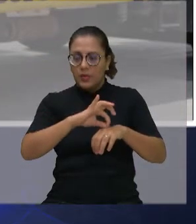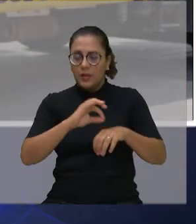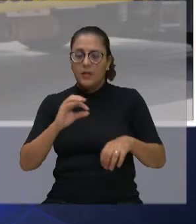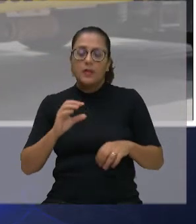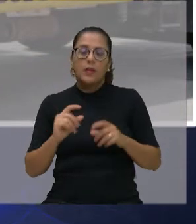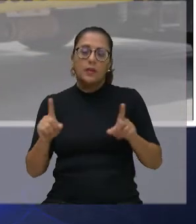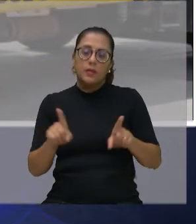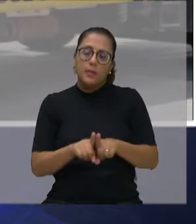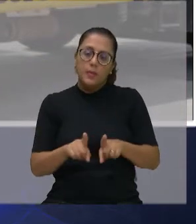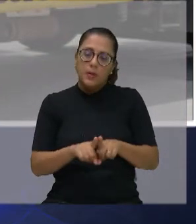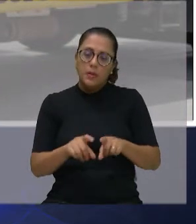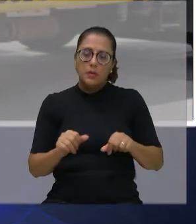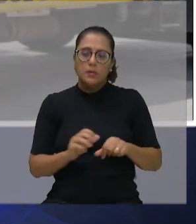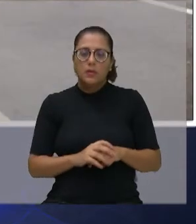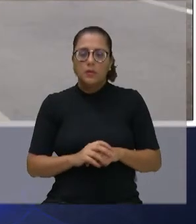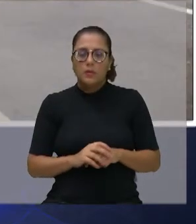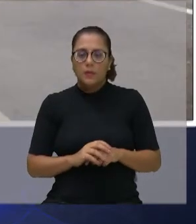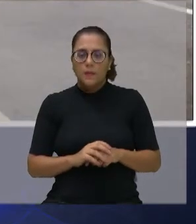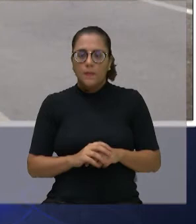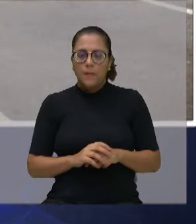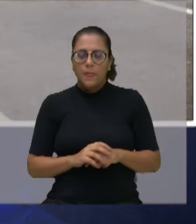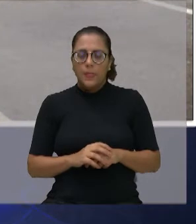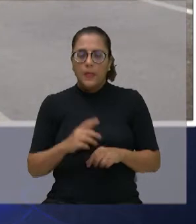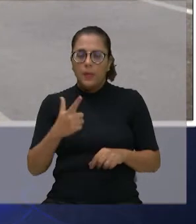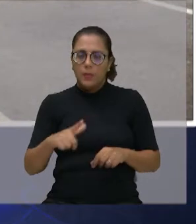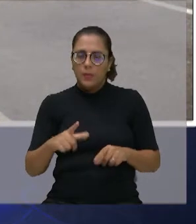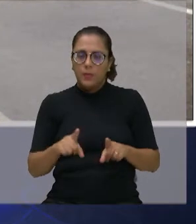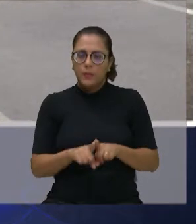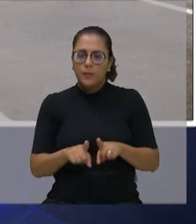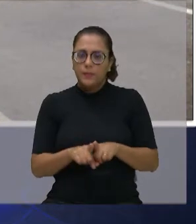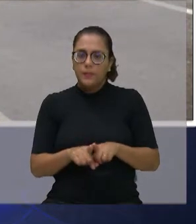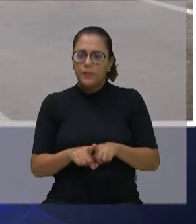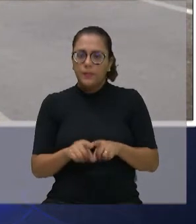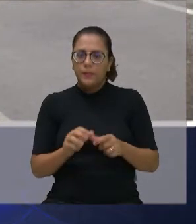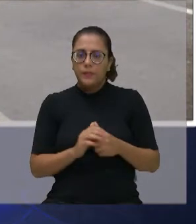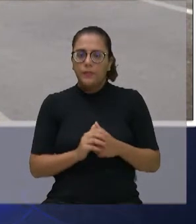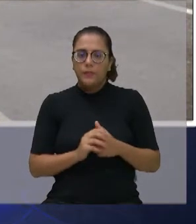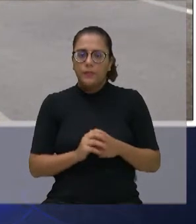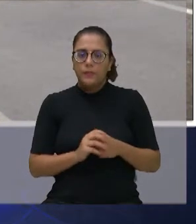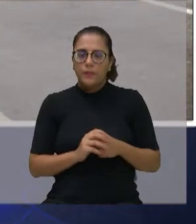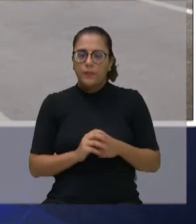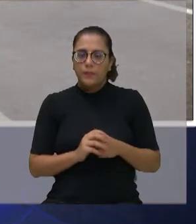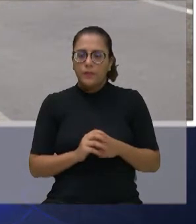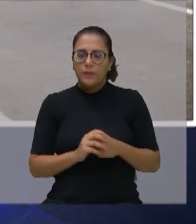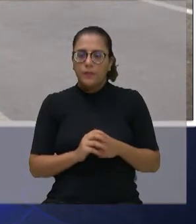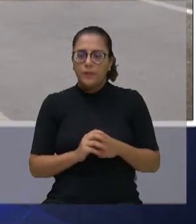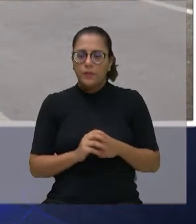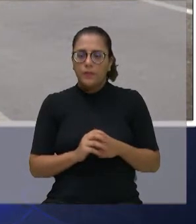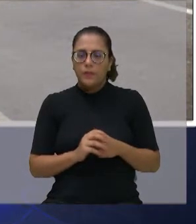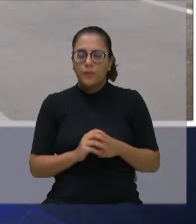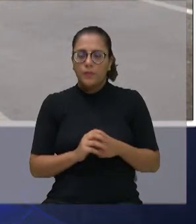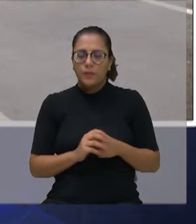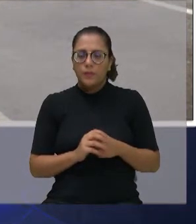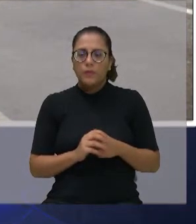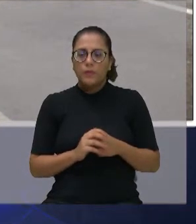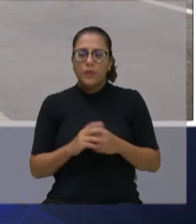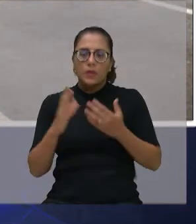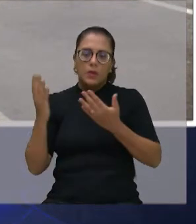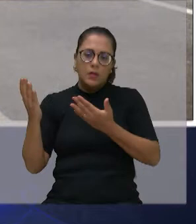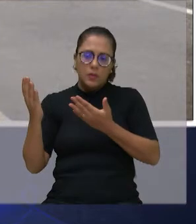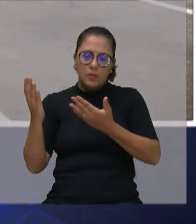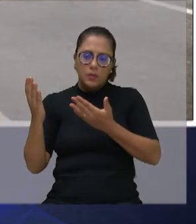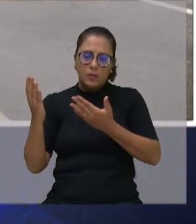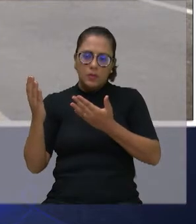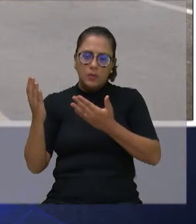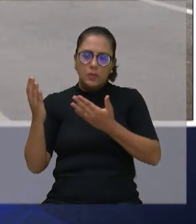a esse problema. Outra, por favor. Uma ambulância que chegou lá no distrito de Eugênio de Mello, uma ambulância